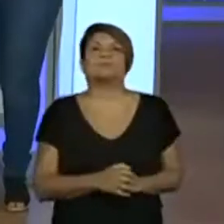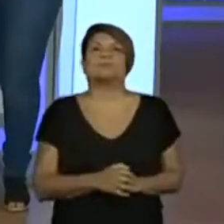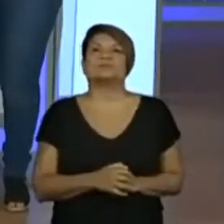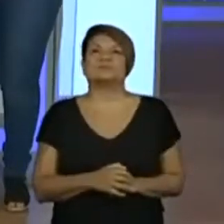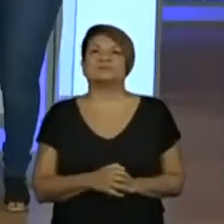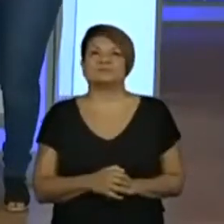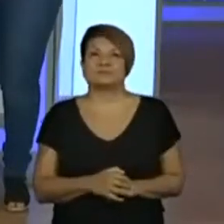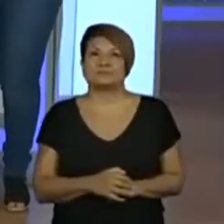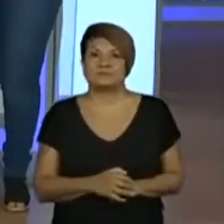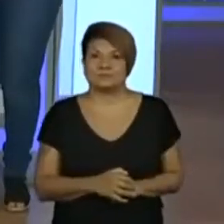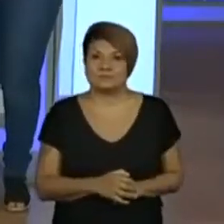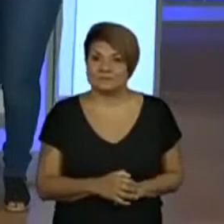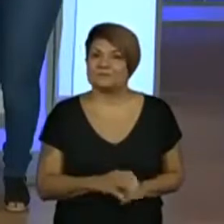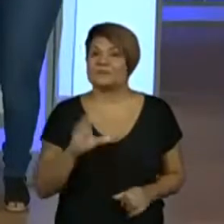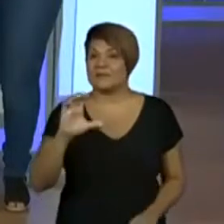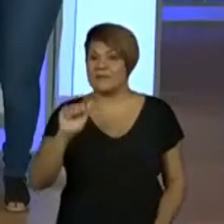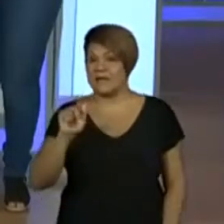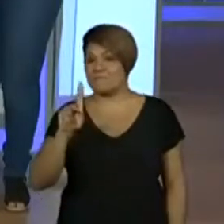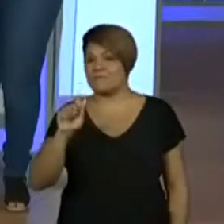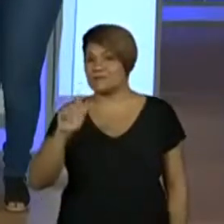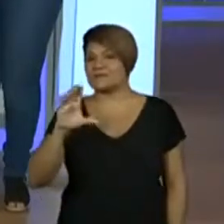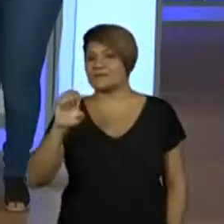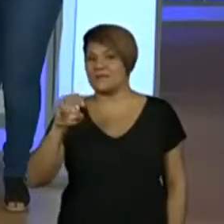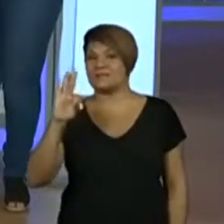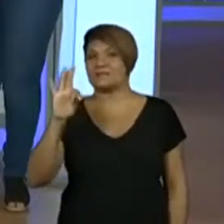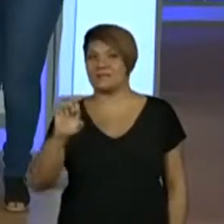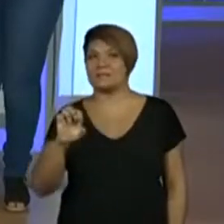Olha lá. O capacete. É.